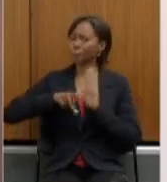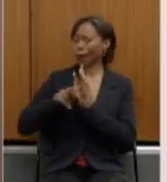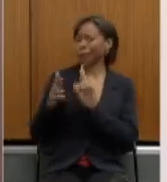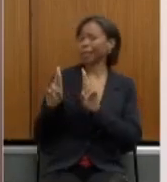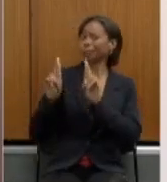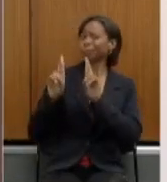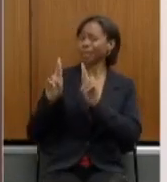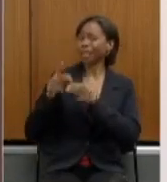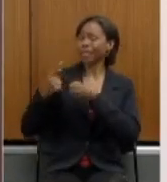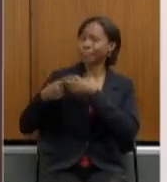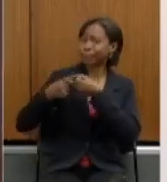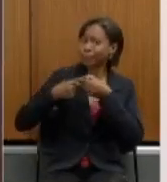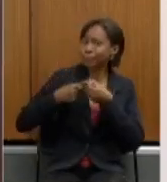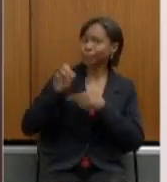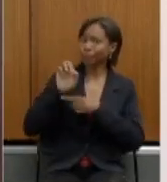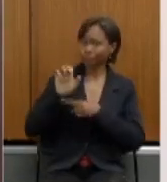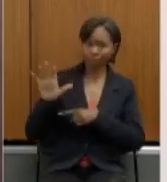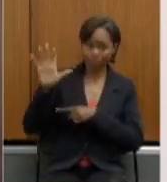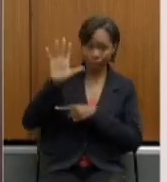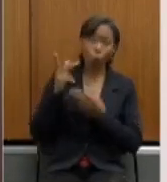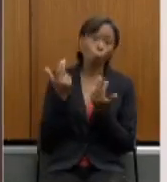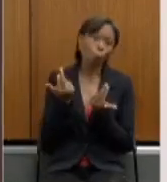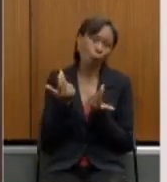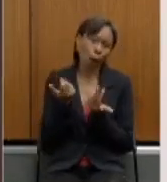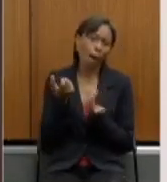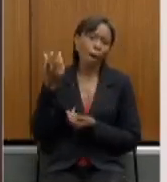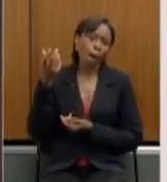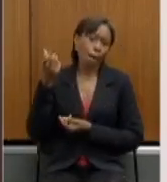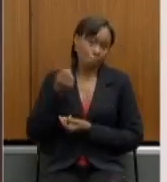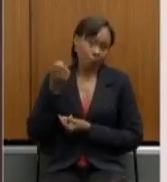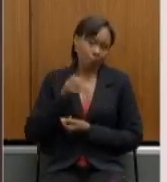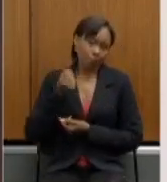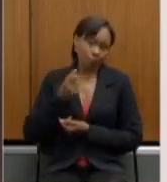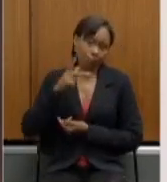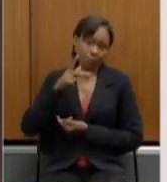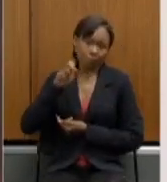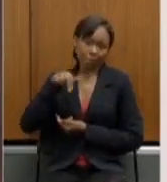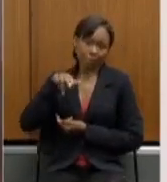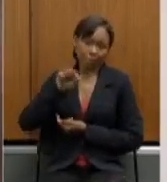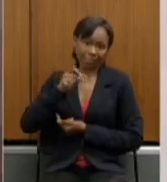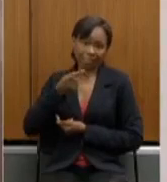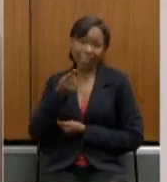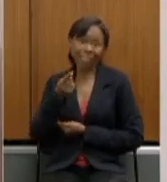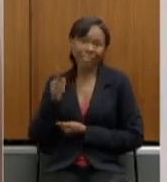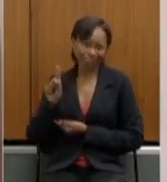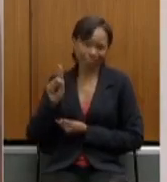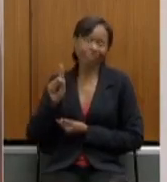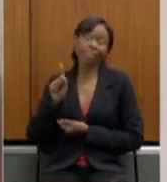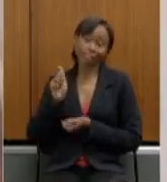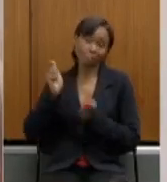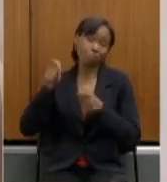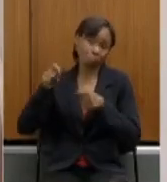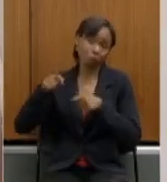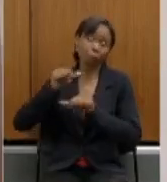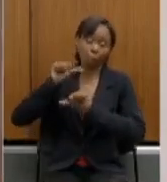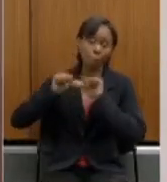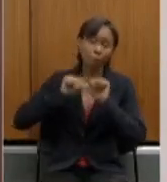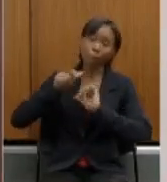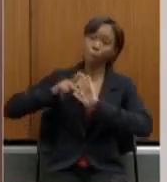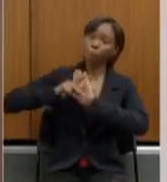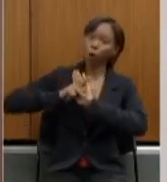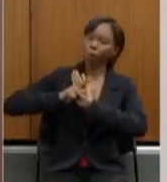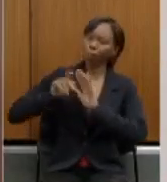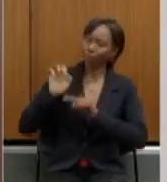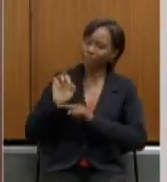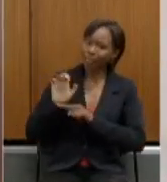municípios, como pensões, né? Que já poderiam estar sendo modificadas por estados e municípios para acompanhar a legislação federal,